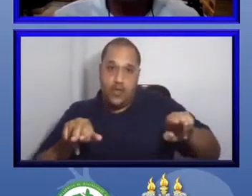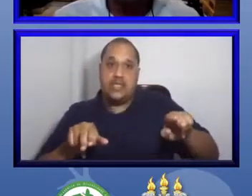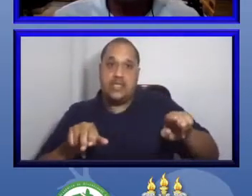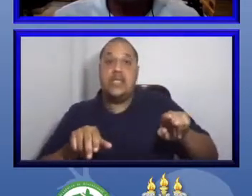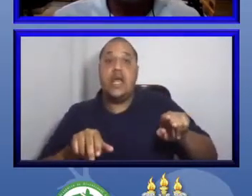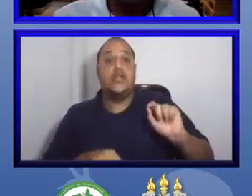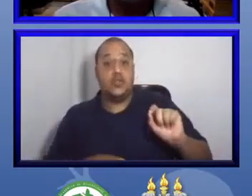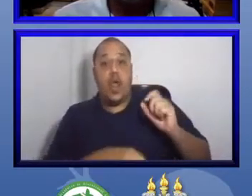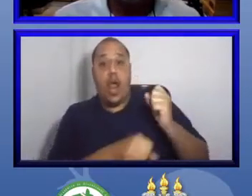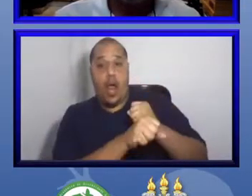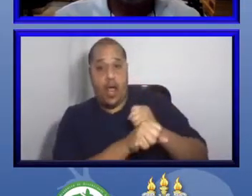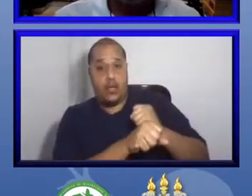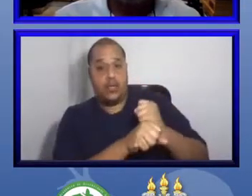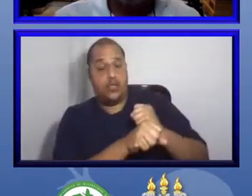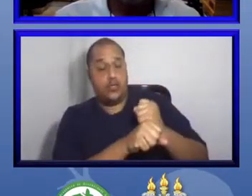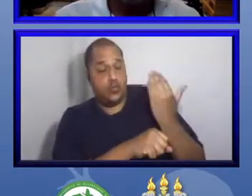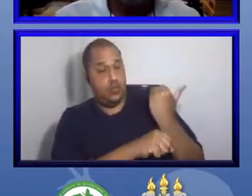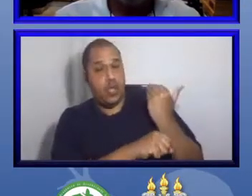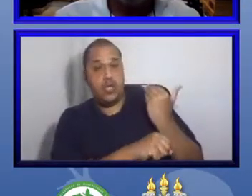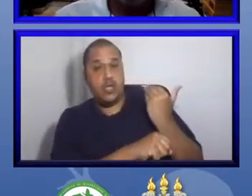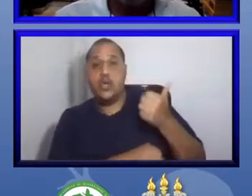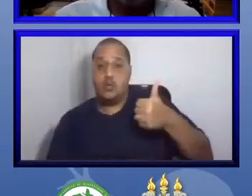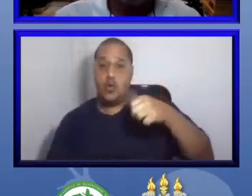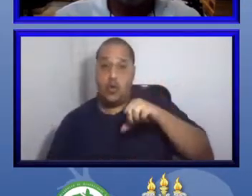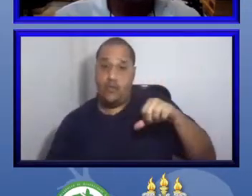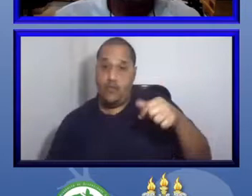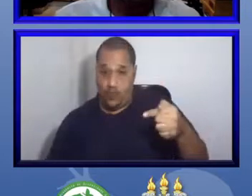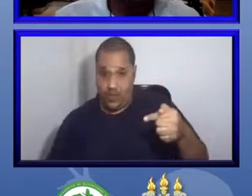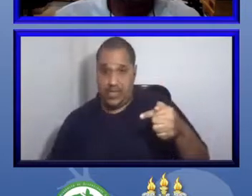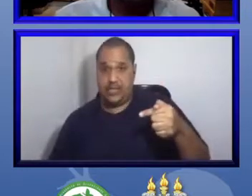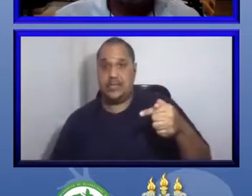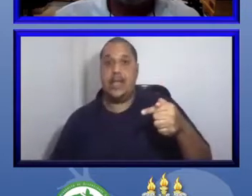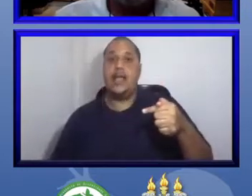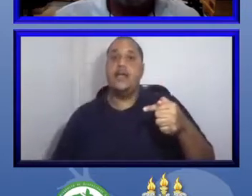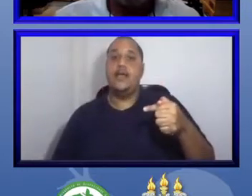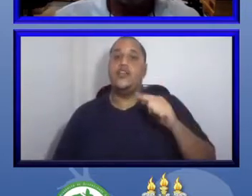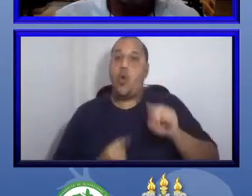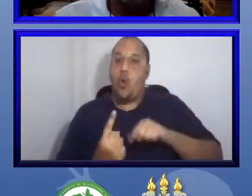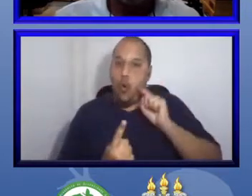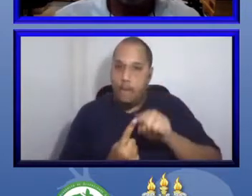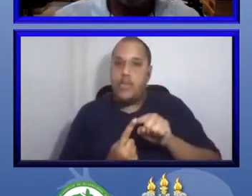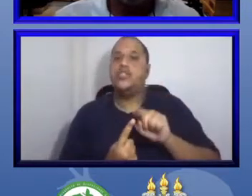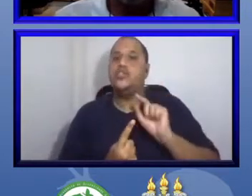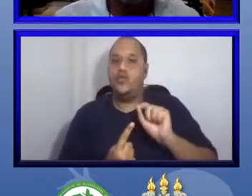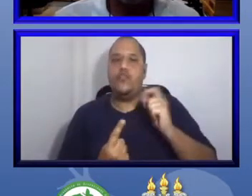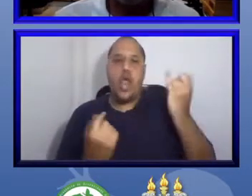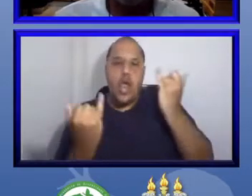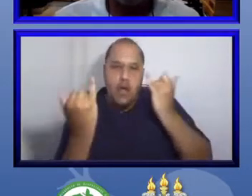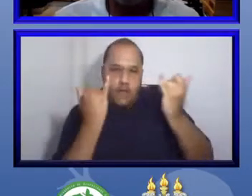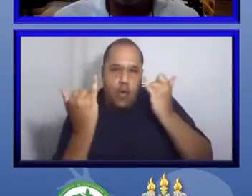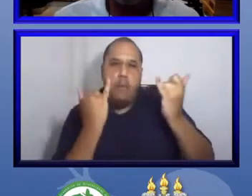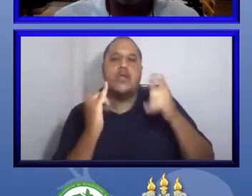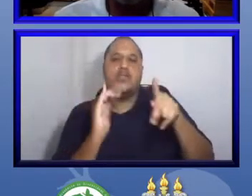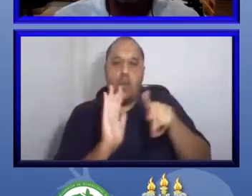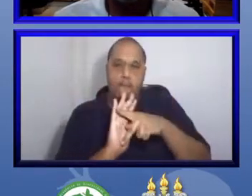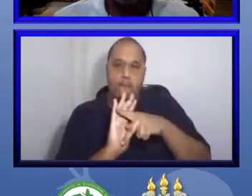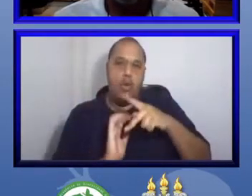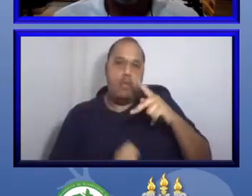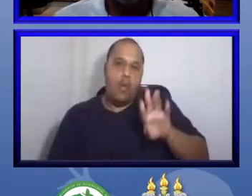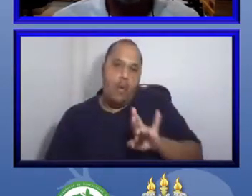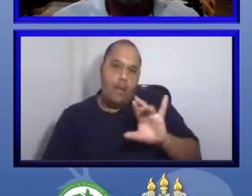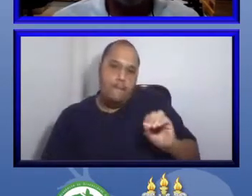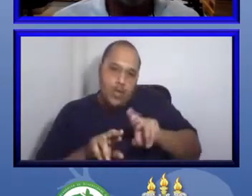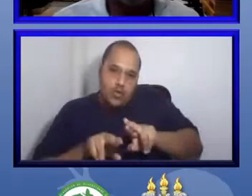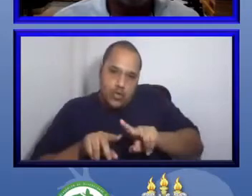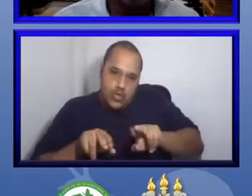importância de repatriar as informações da biodiversidade para os países de origem.